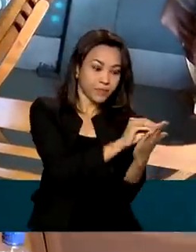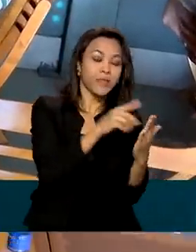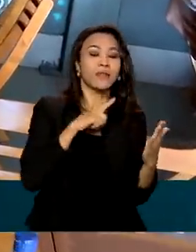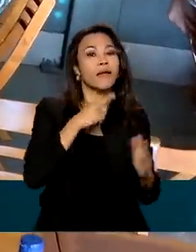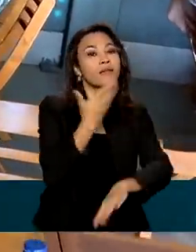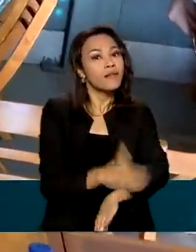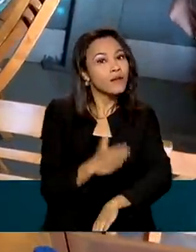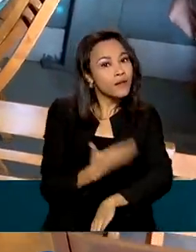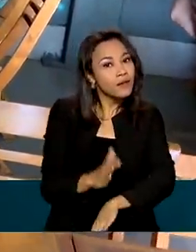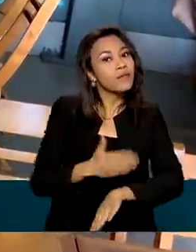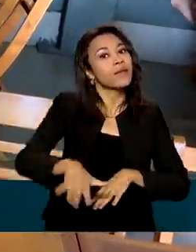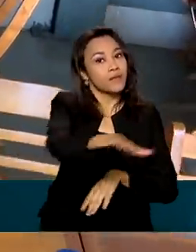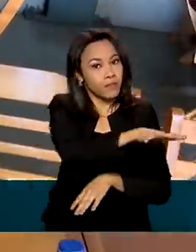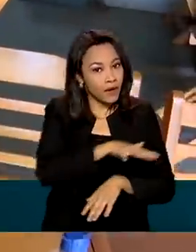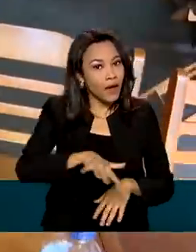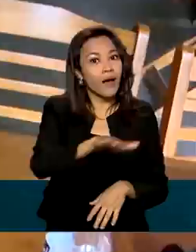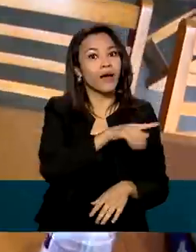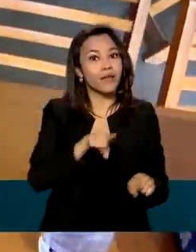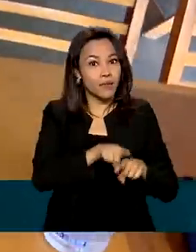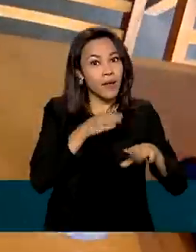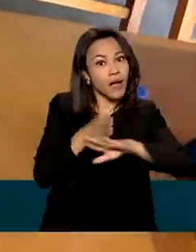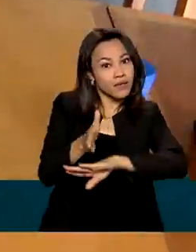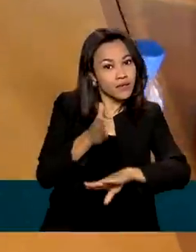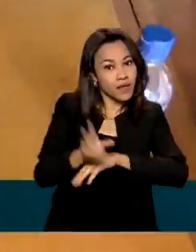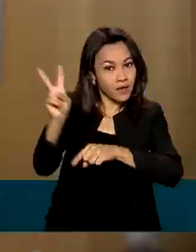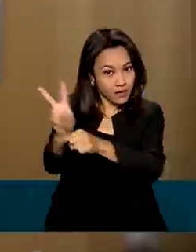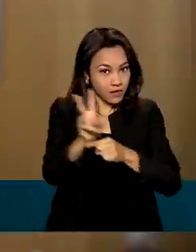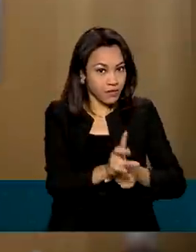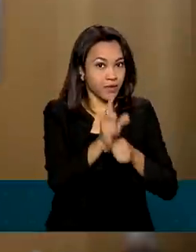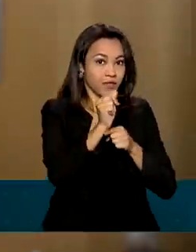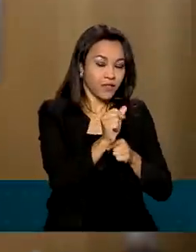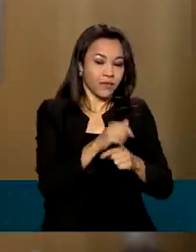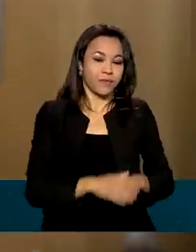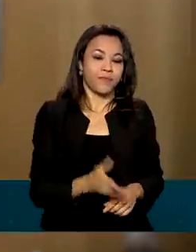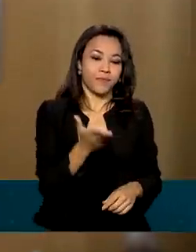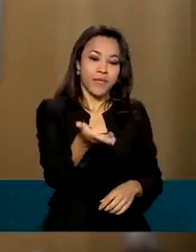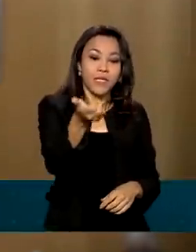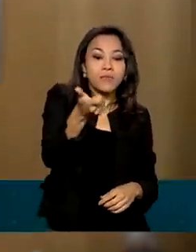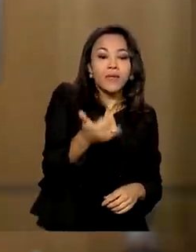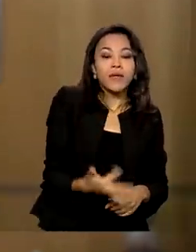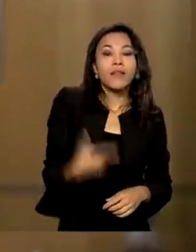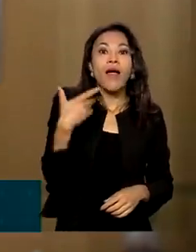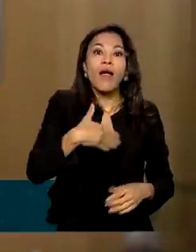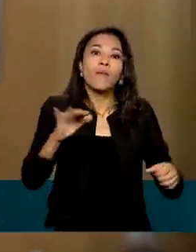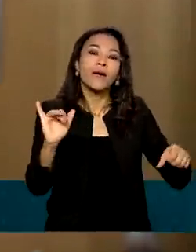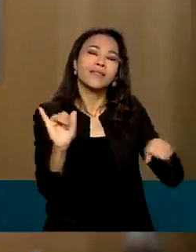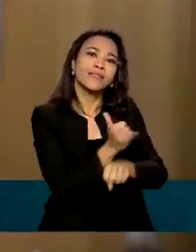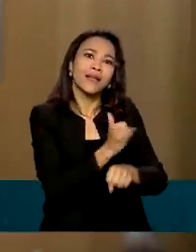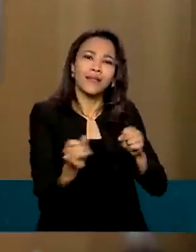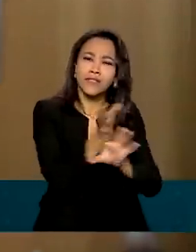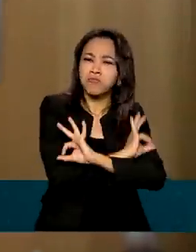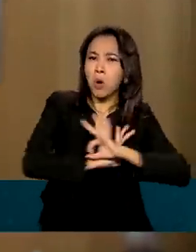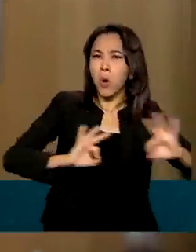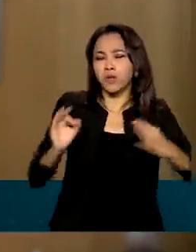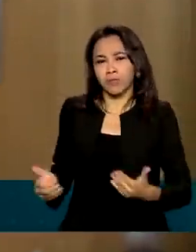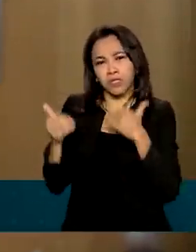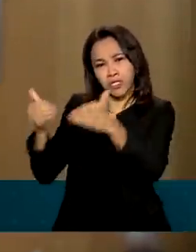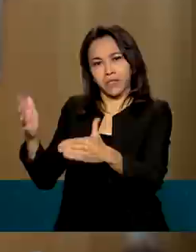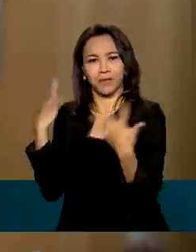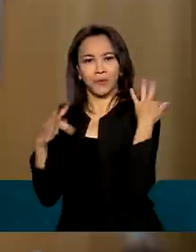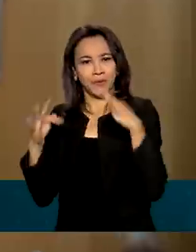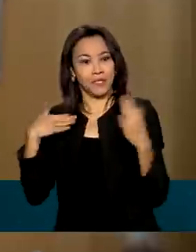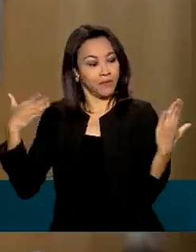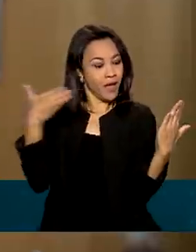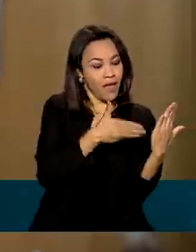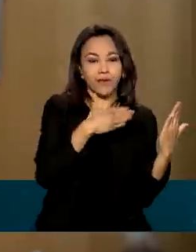exclusiva para o setor e acesso a financiamentos. É uma ferramenta fundamental para o Ministério do Turismo, tendo em vista